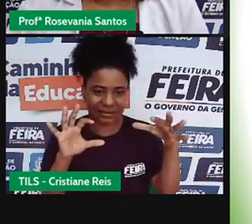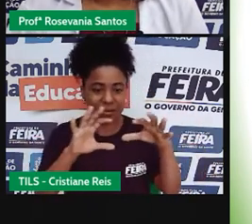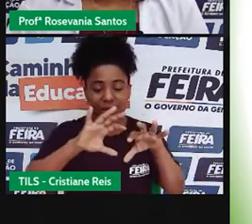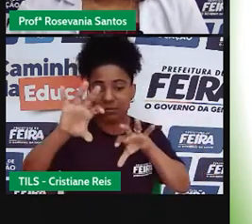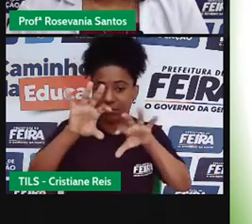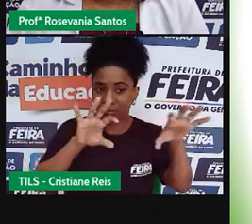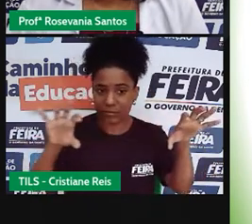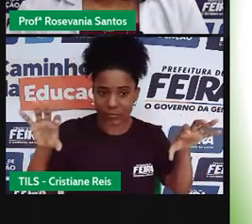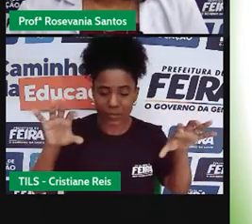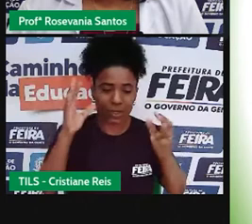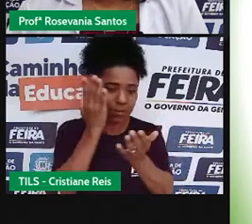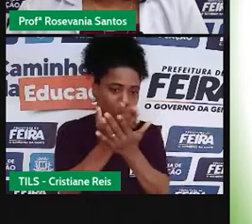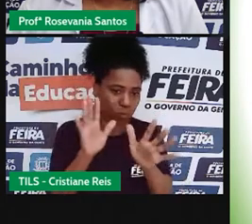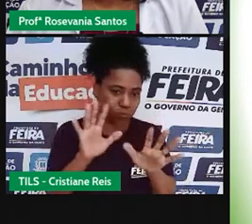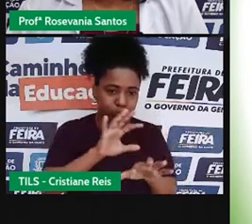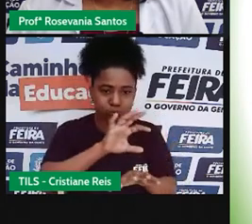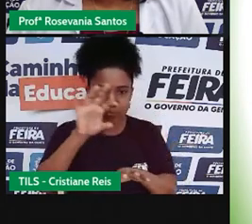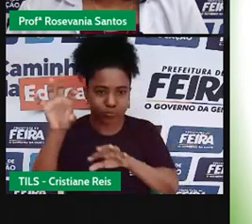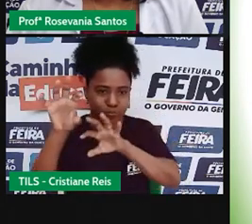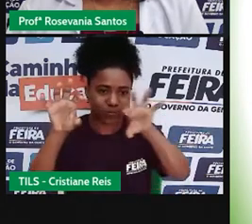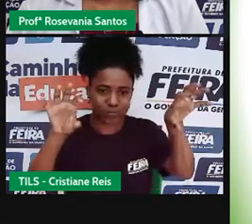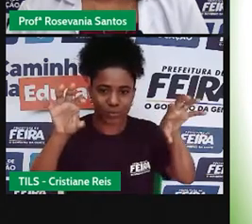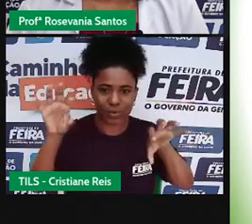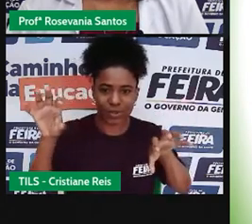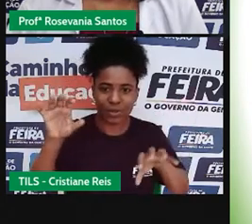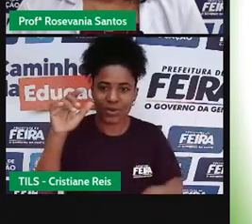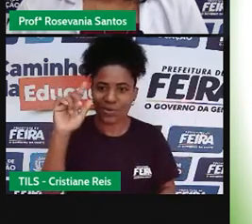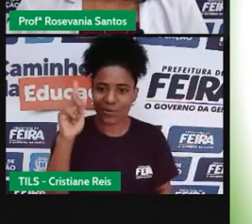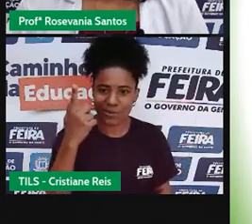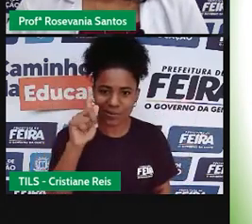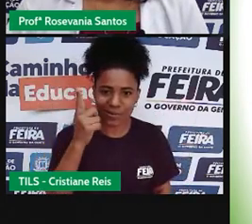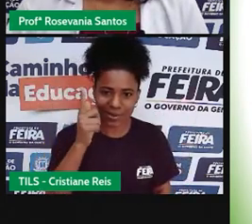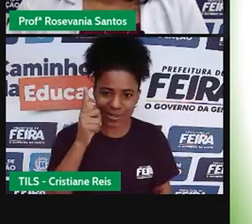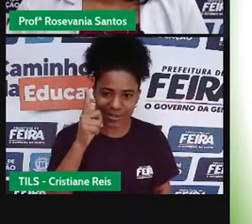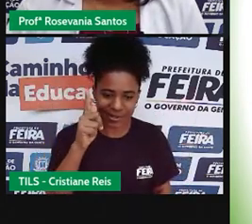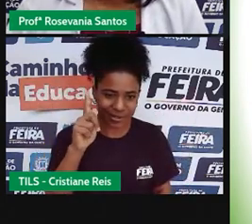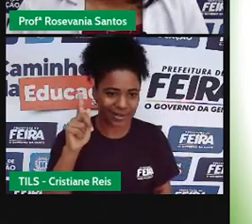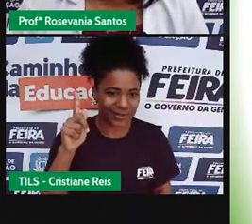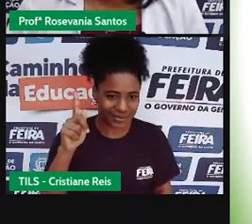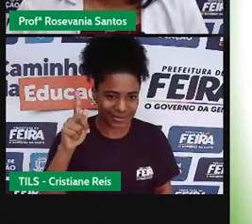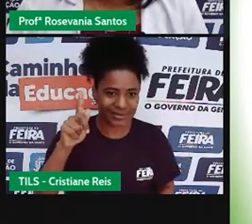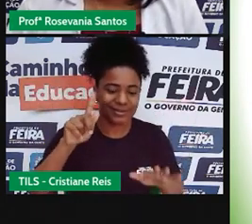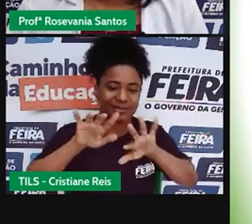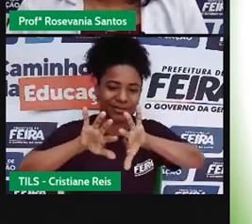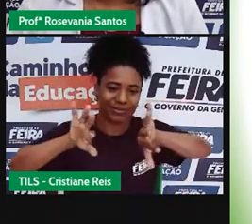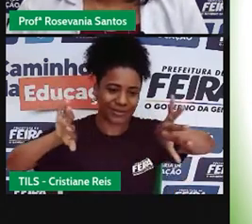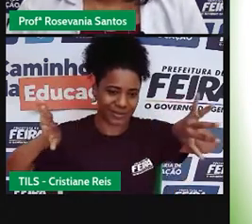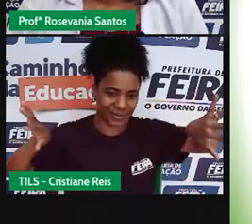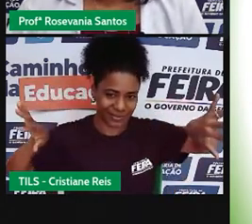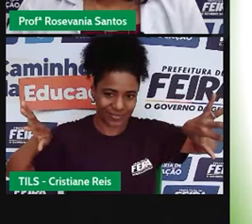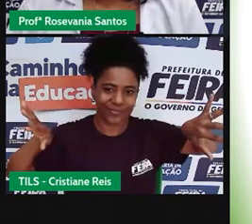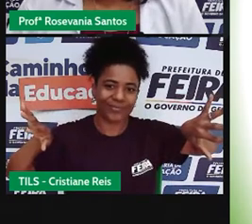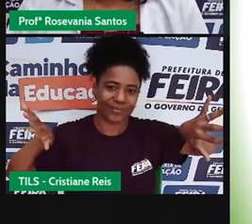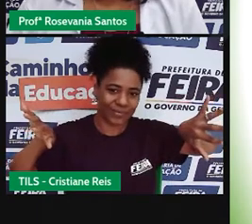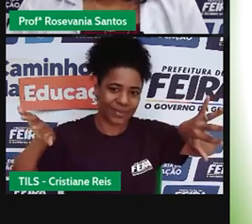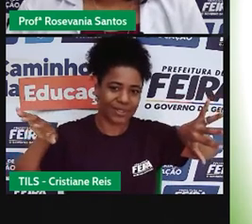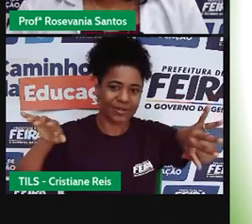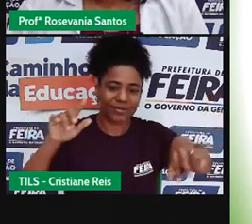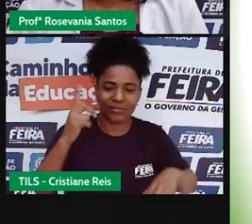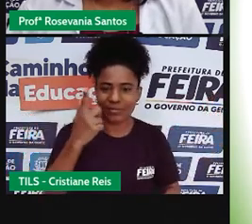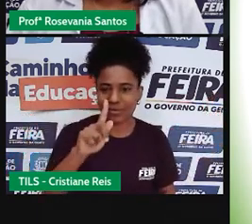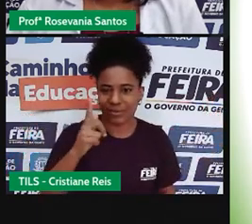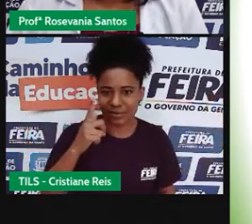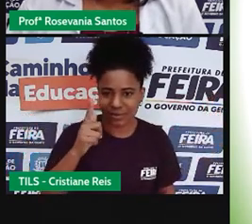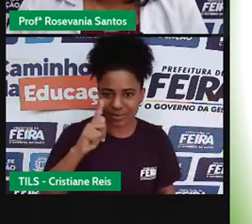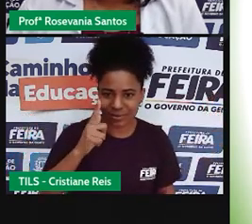divisão do estado de Goiás, que ali é técnico em norte, e a divisão do estado de Goiás, que na parte sul ficou